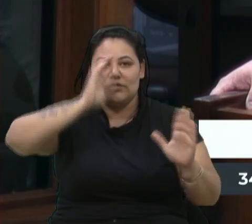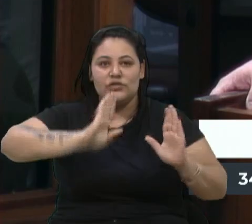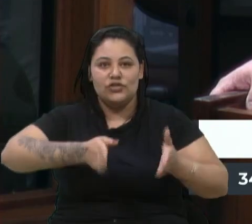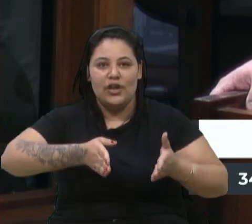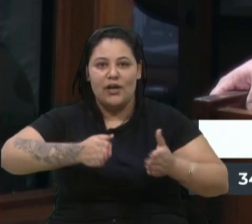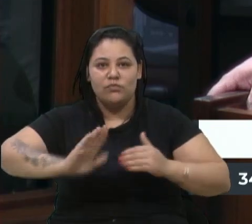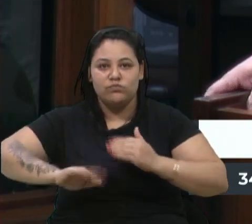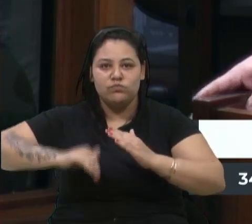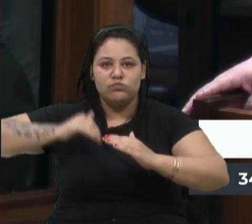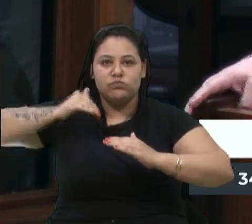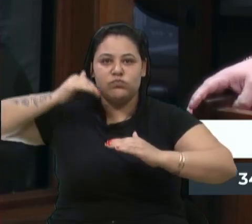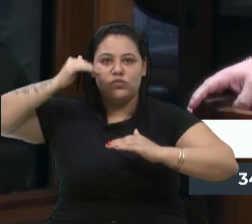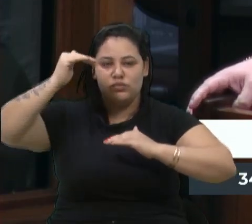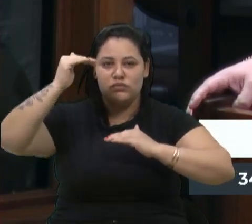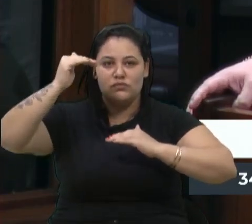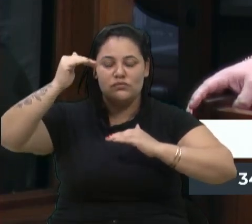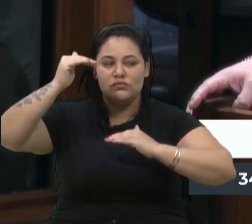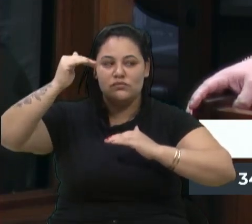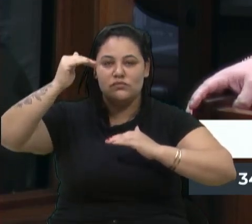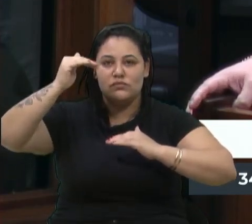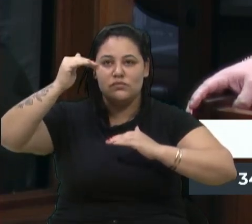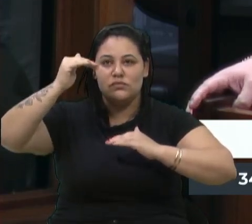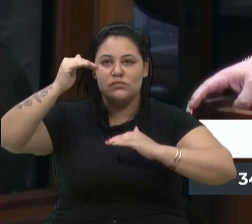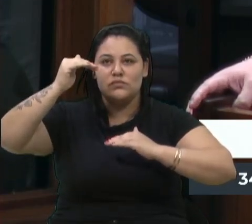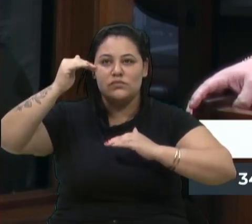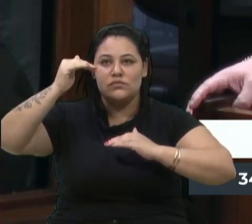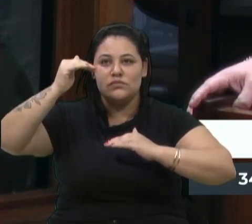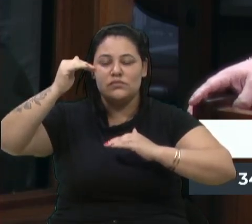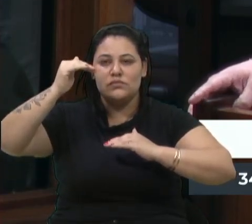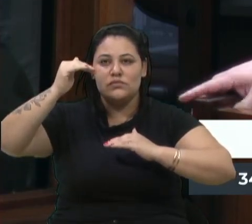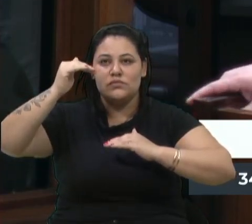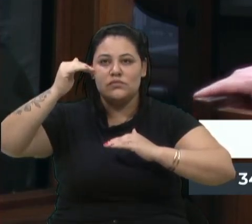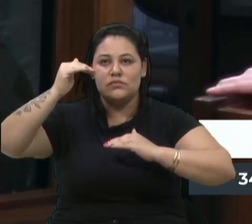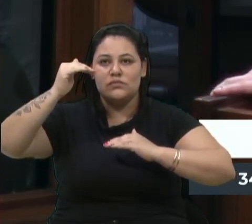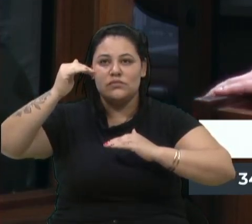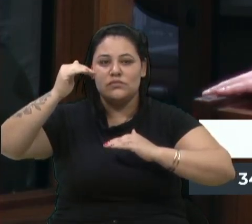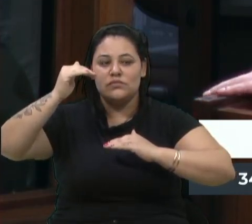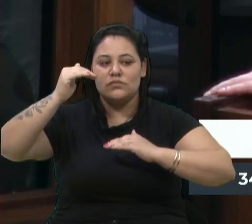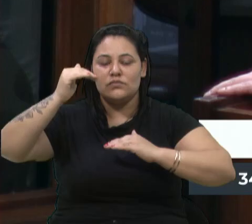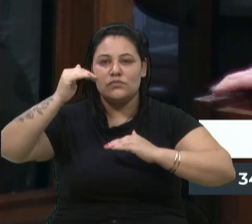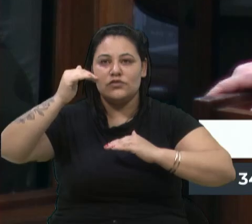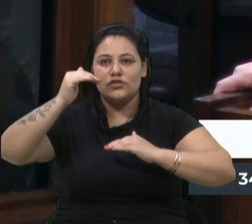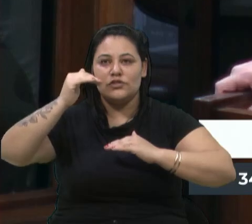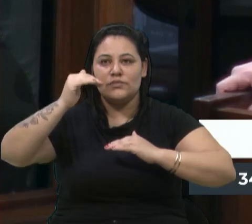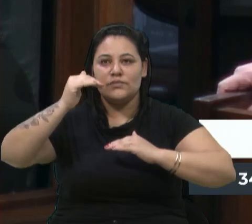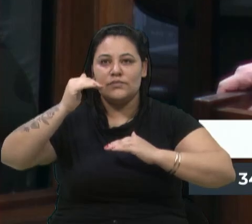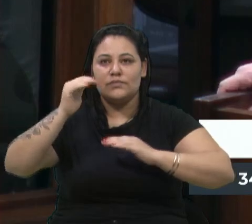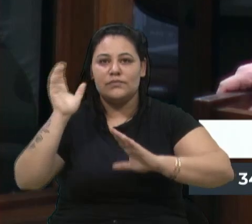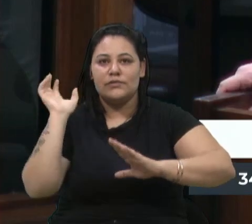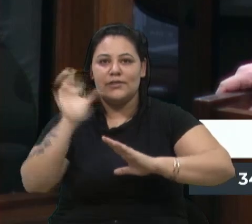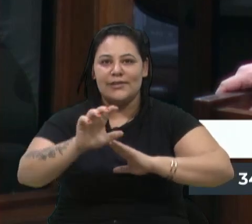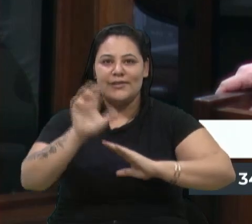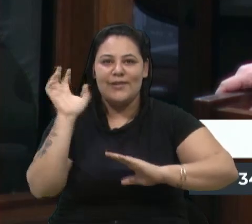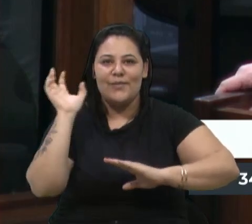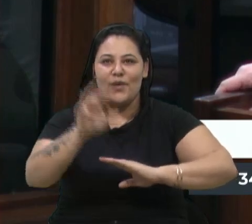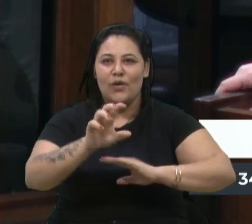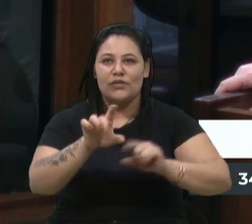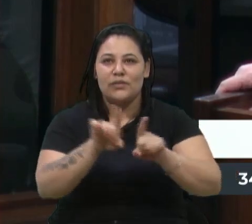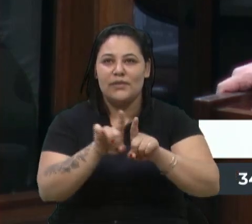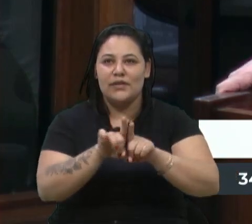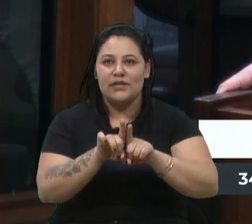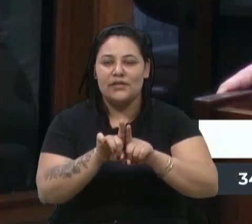avançada na modalidade de handebol, bem como na modalidade de